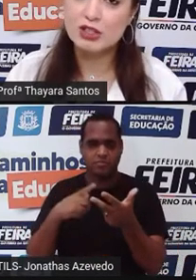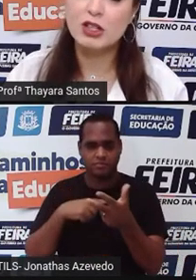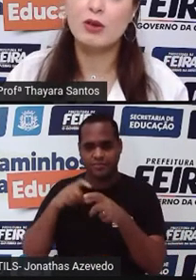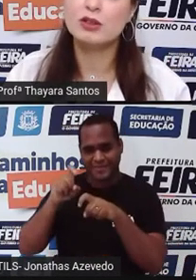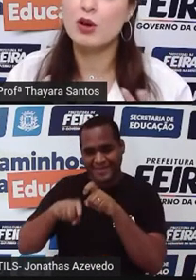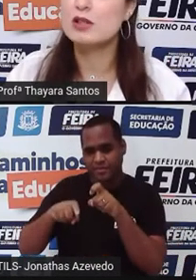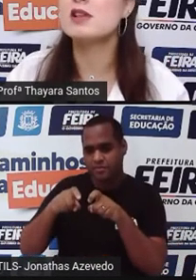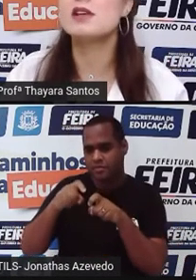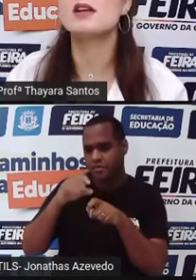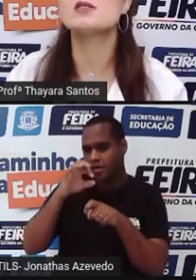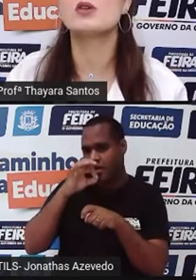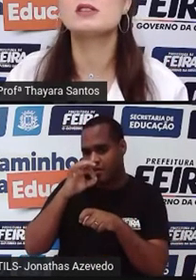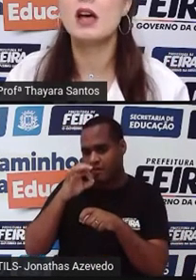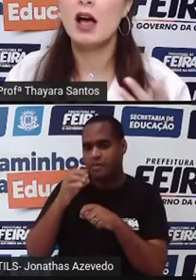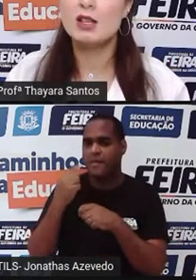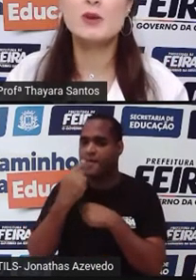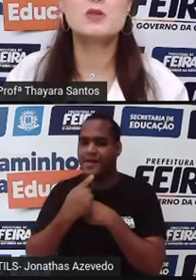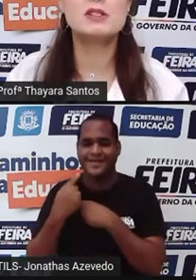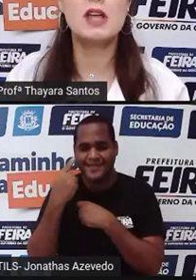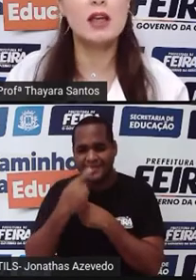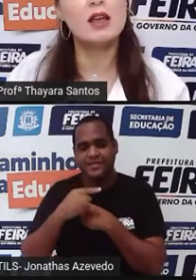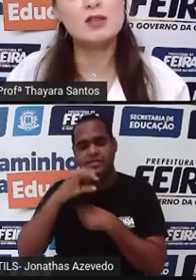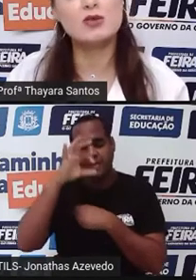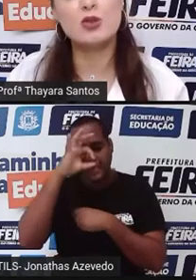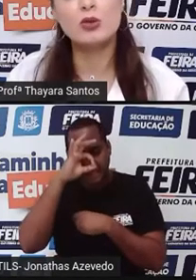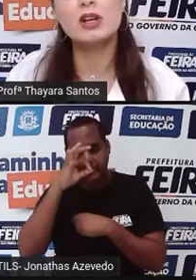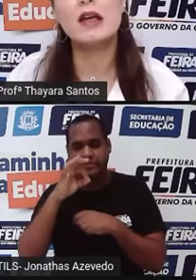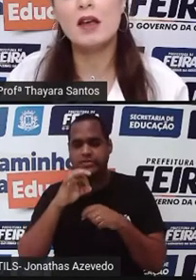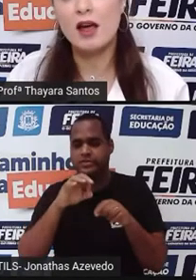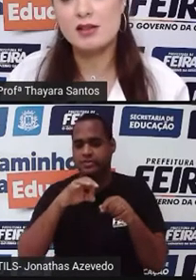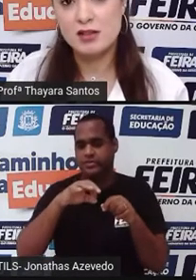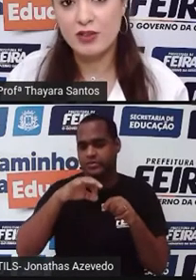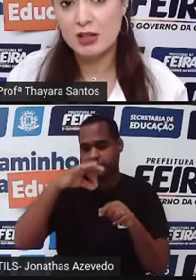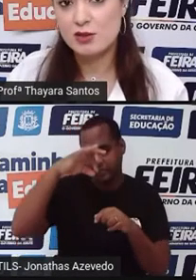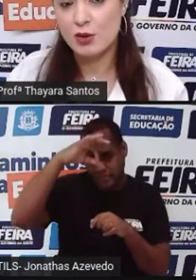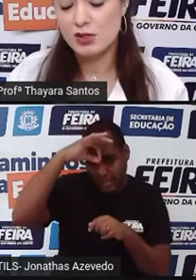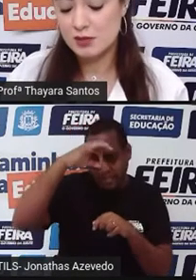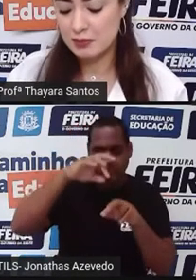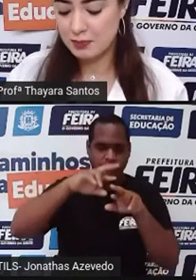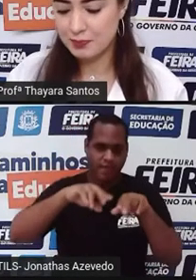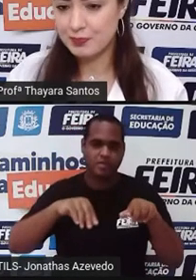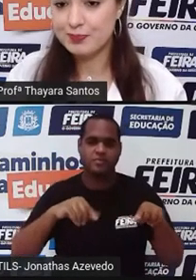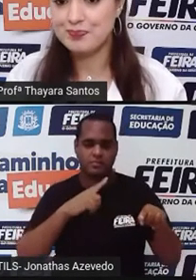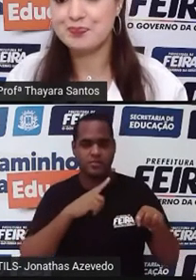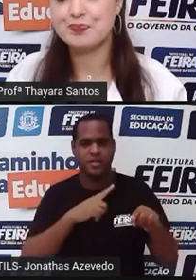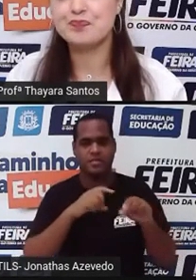sexo vaginal. Em todas as relações, as pessoas têm risco de contrair essas infecções.